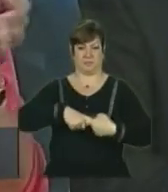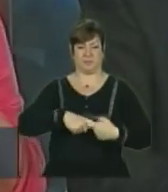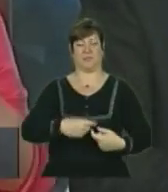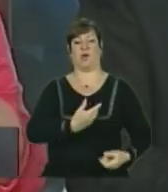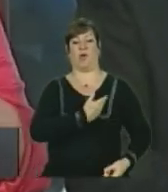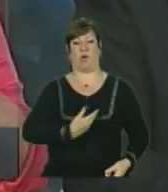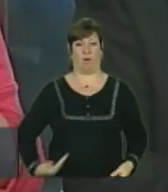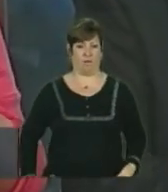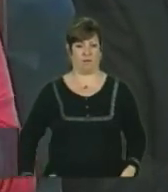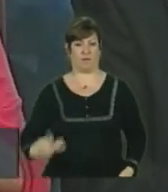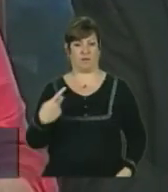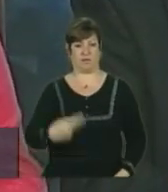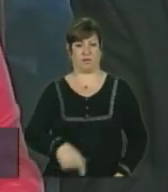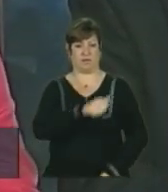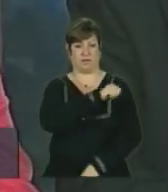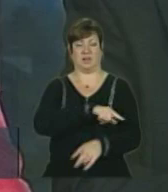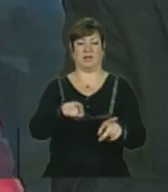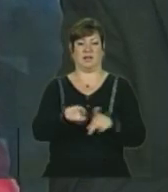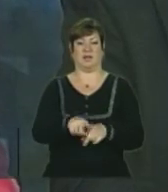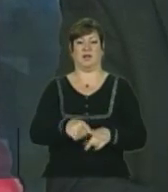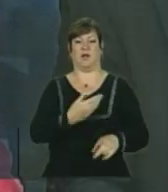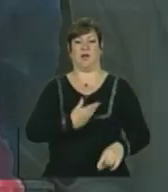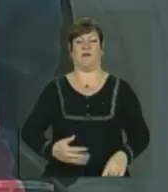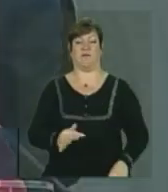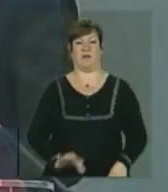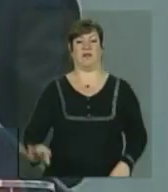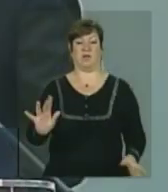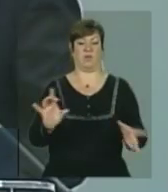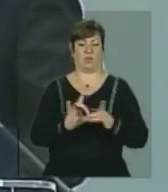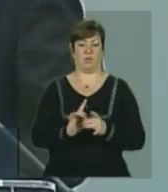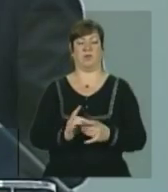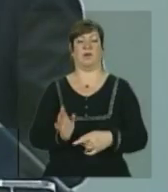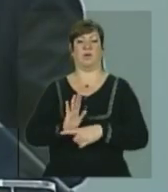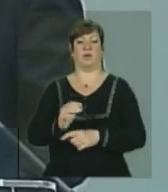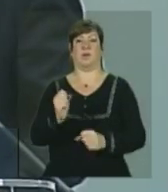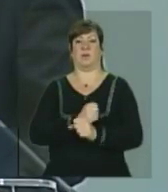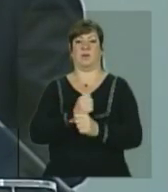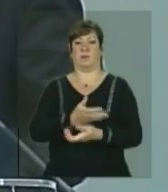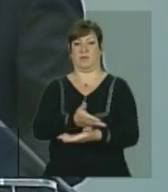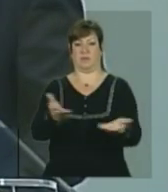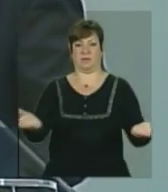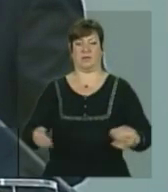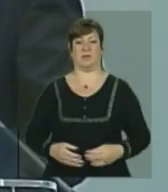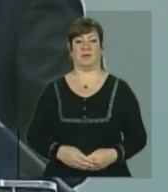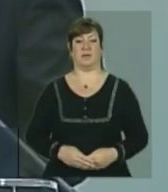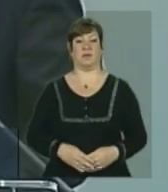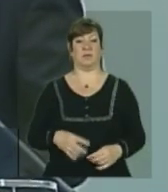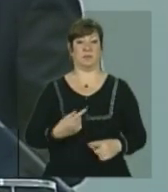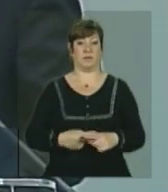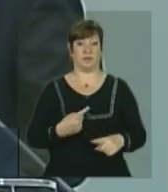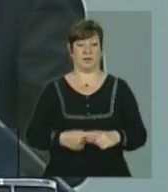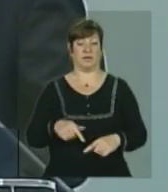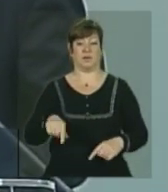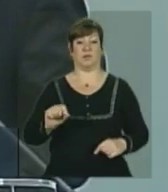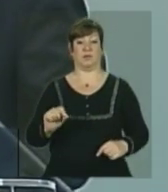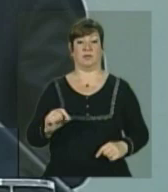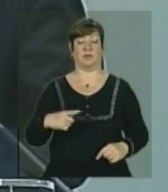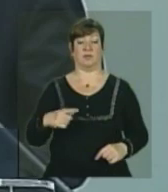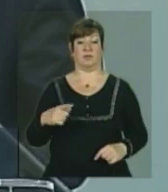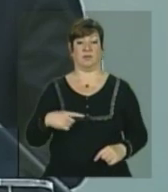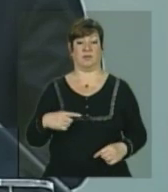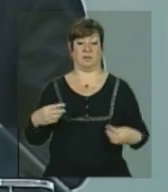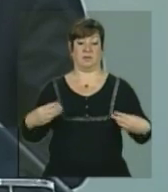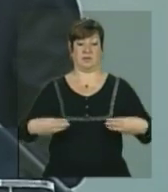apartamentos de qualidade aos moradores de Angra. A senhora aqui ajuda, sem saber, pelo Ministério da Cultura,